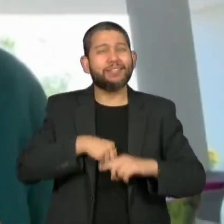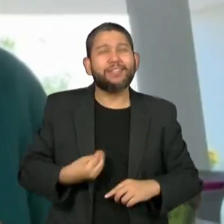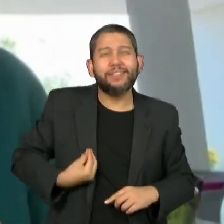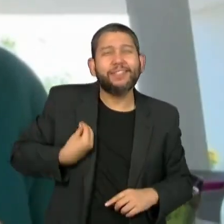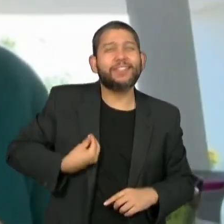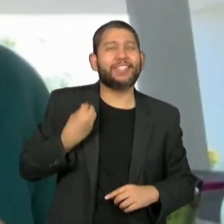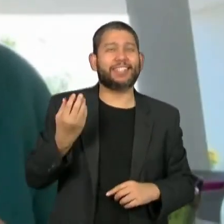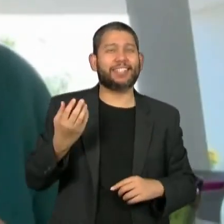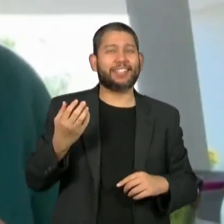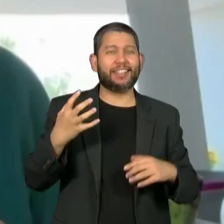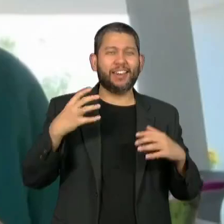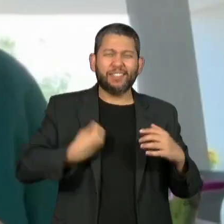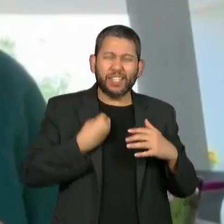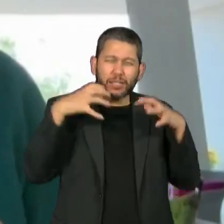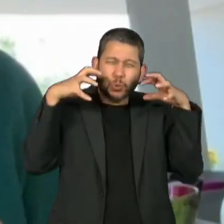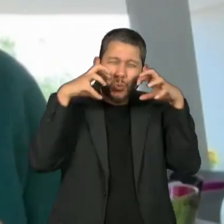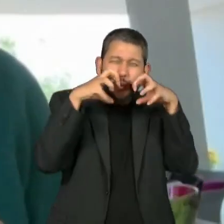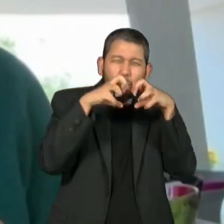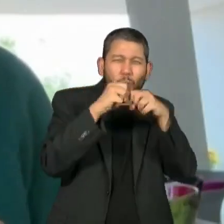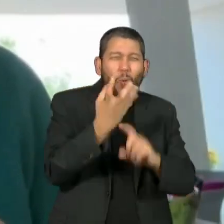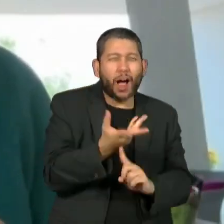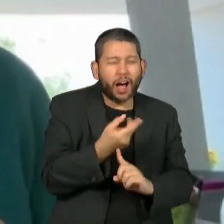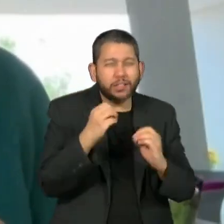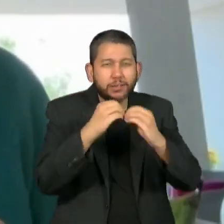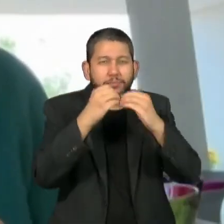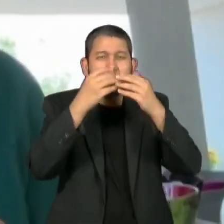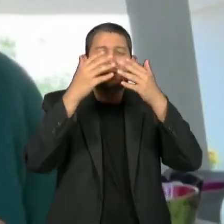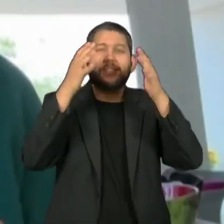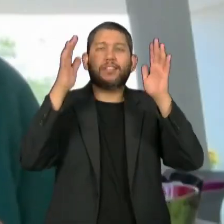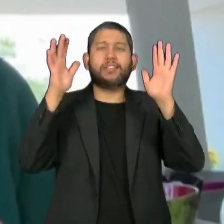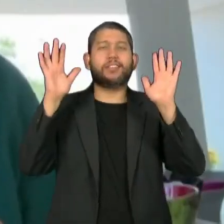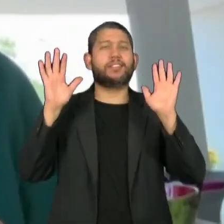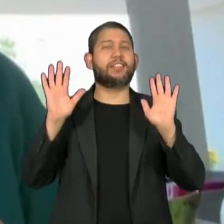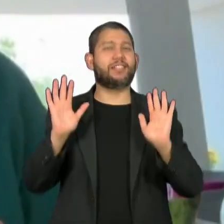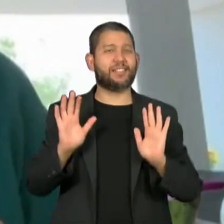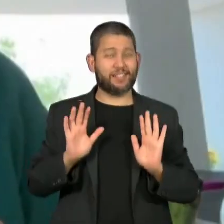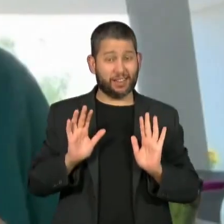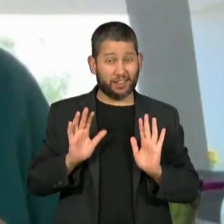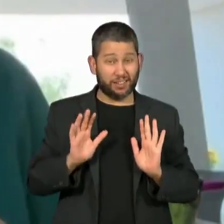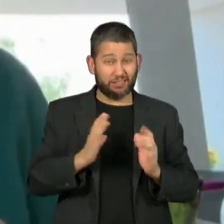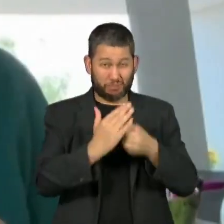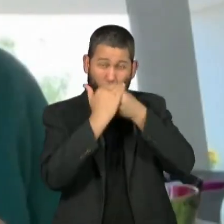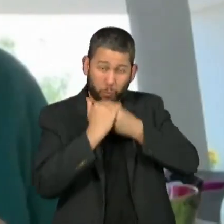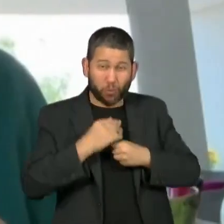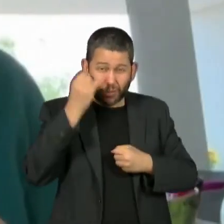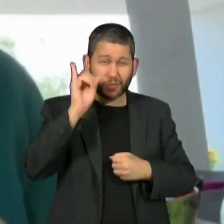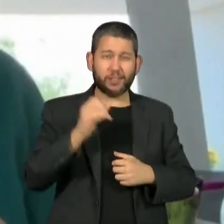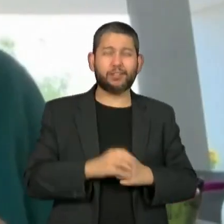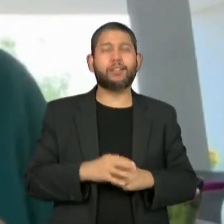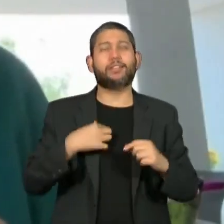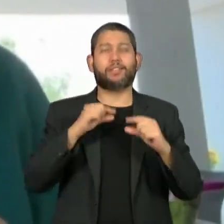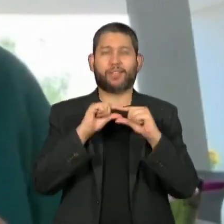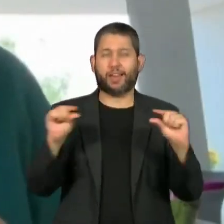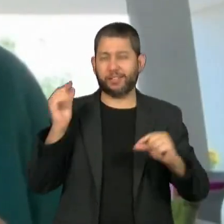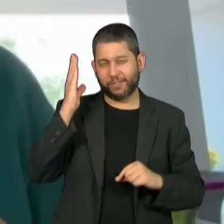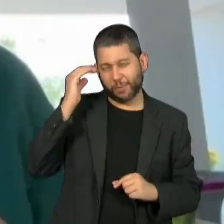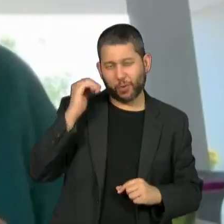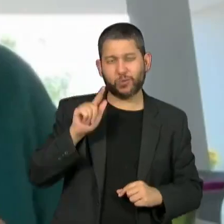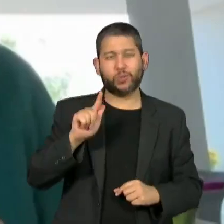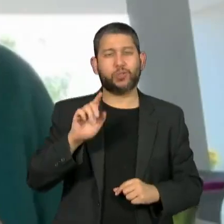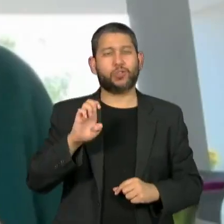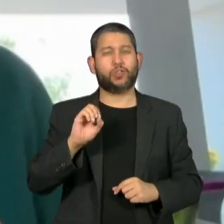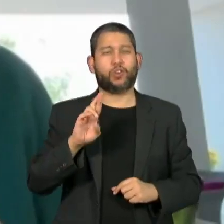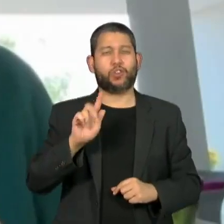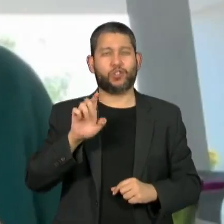para que a negrura da vida, para que o horror da vida não nos destrua. Há uma frase maravilhosa de